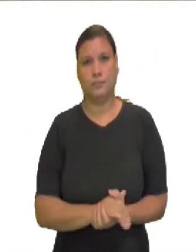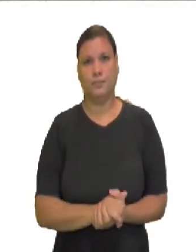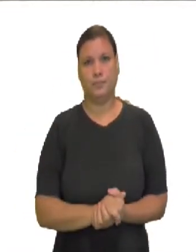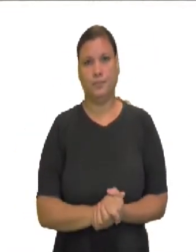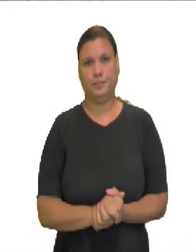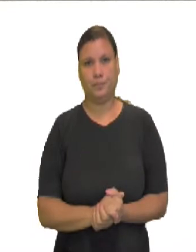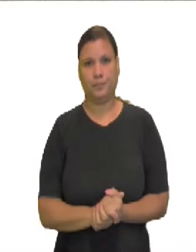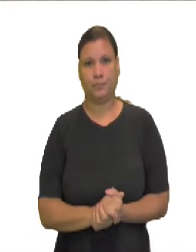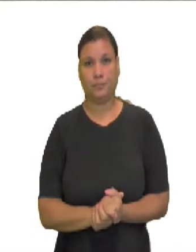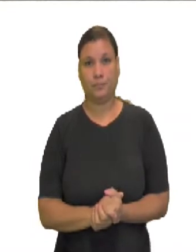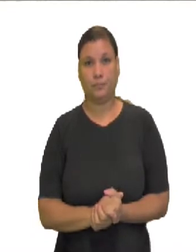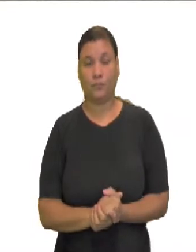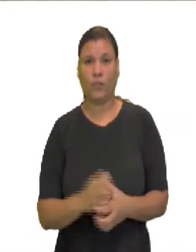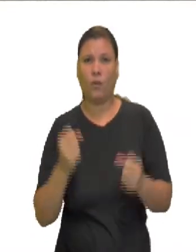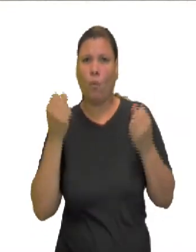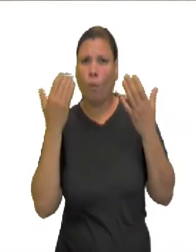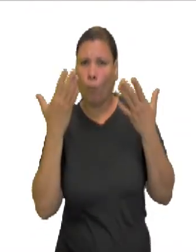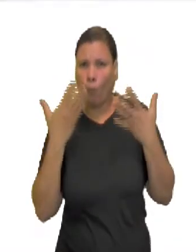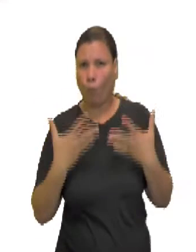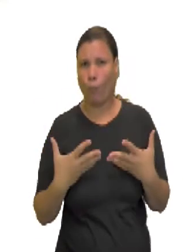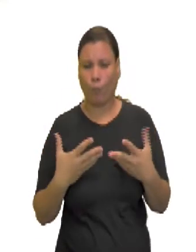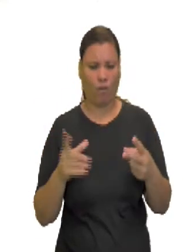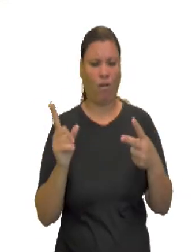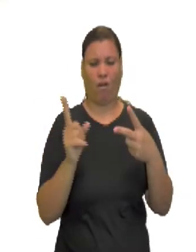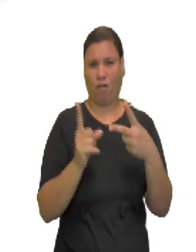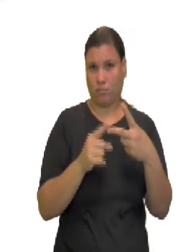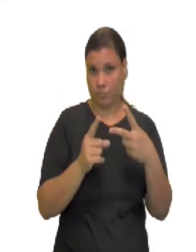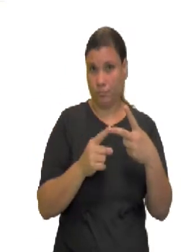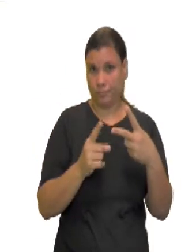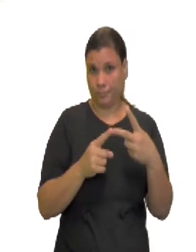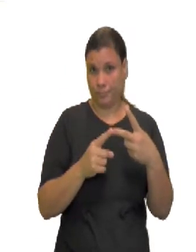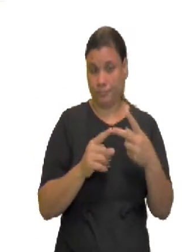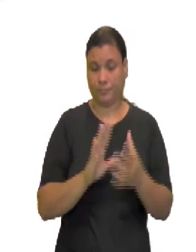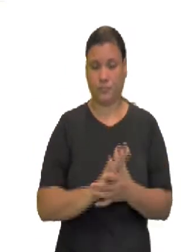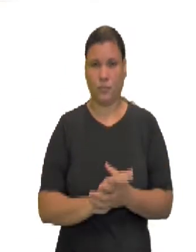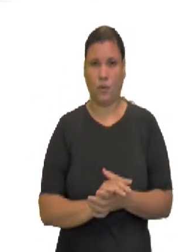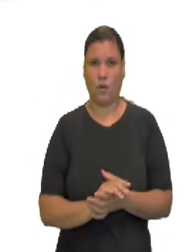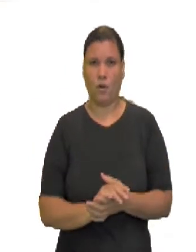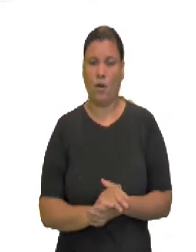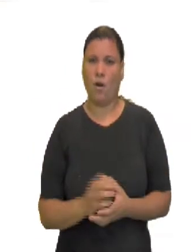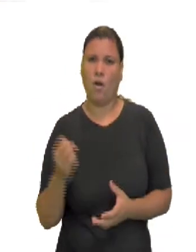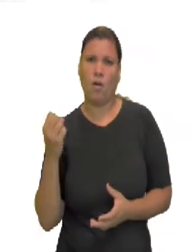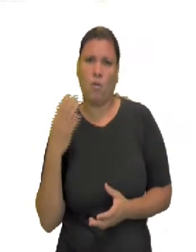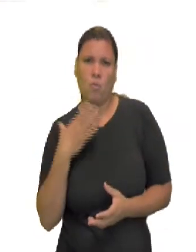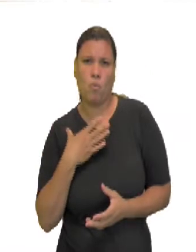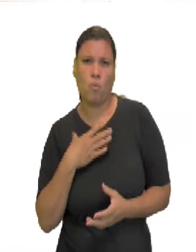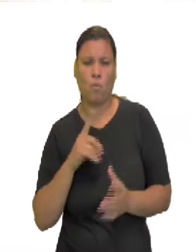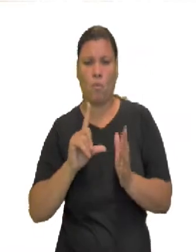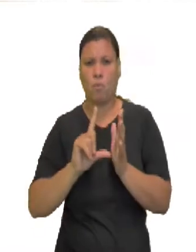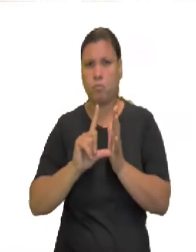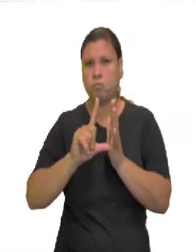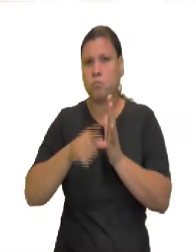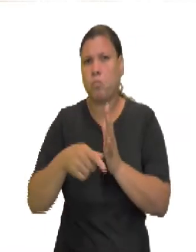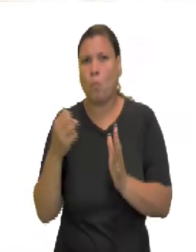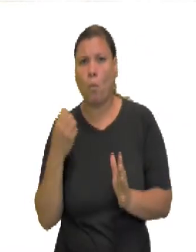Ao tratarmos da era moderna, pré-moderna, pós-moderna, fazemos referência